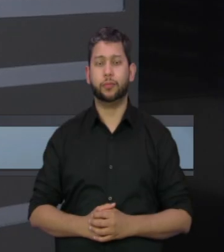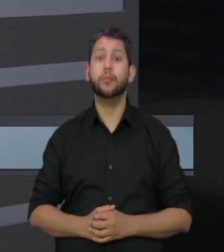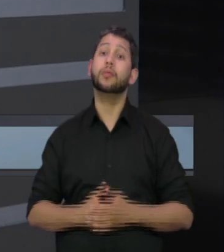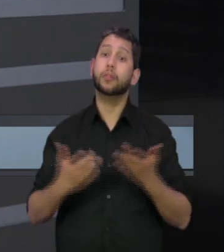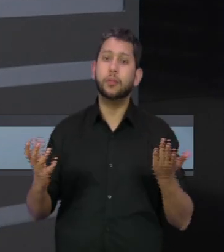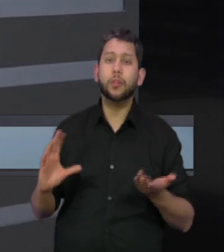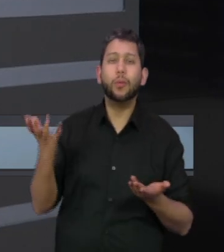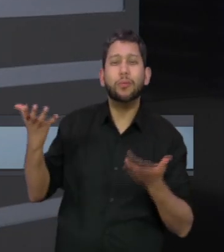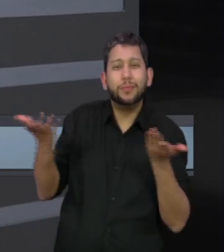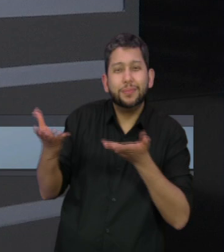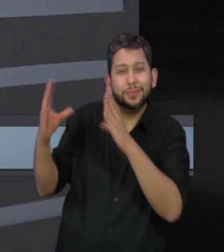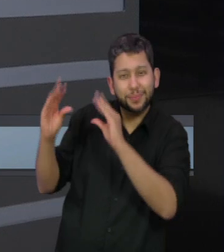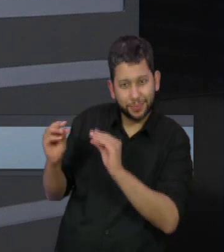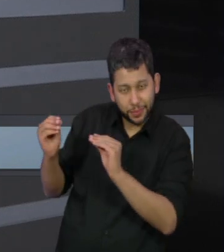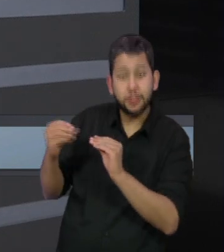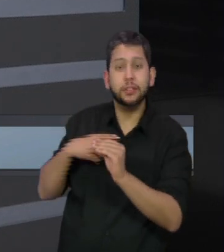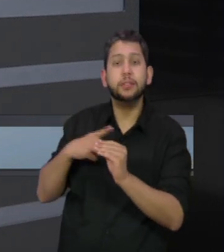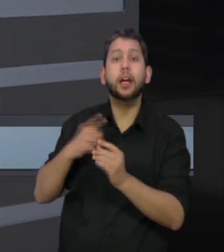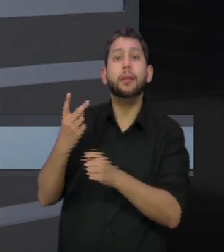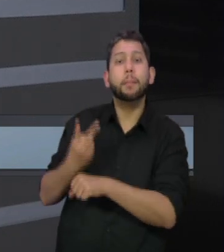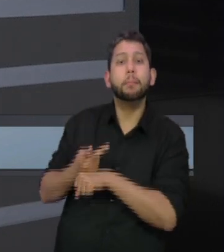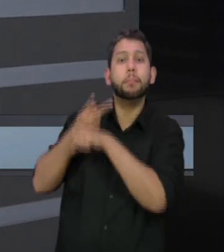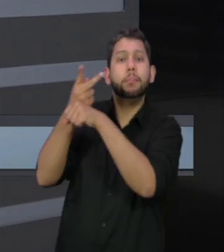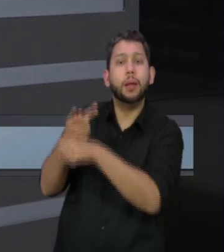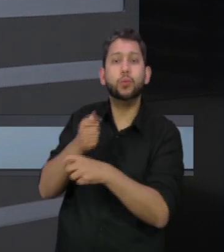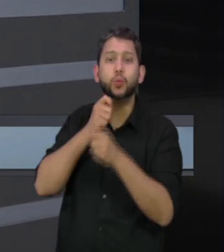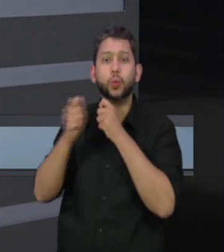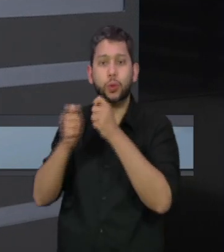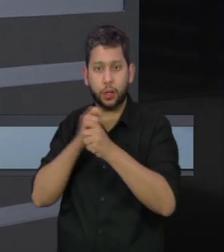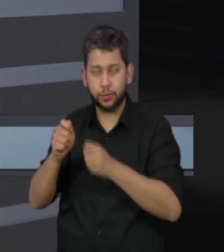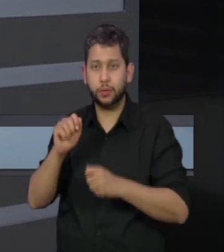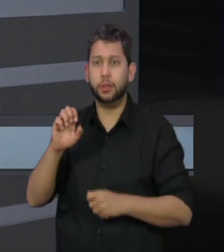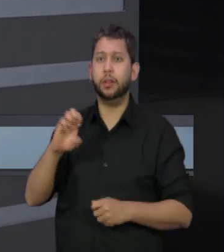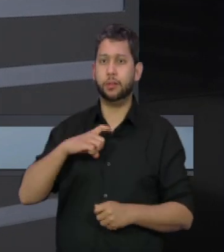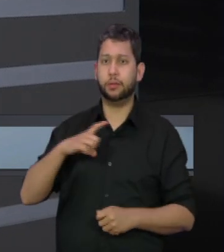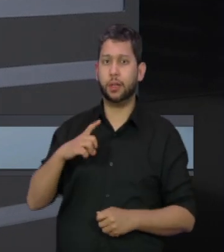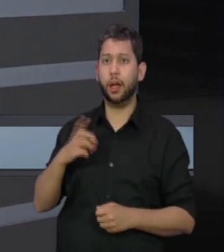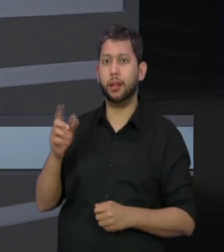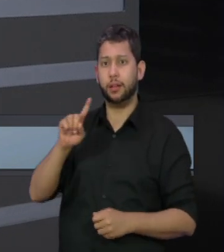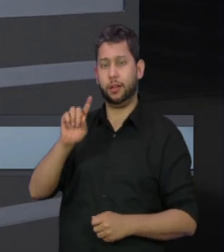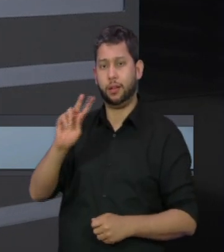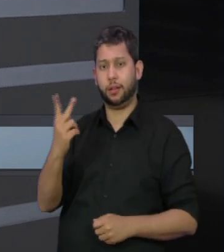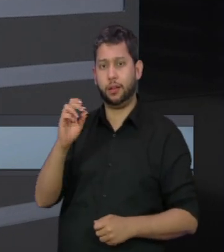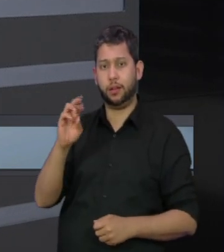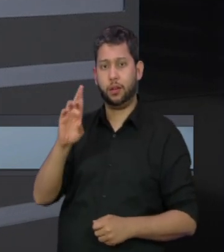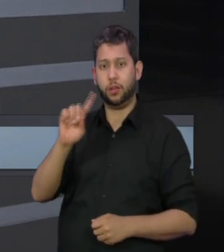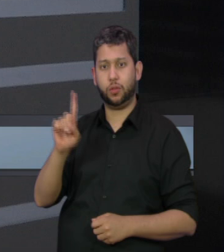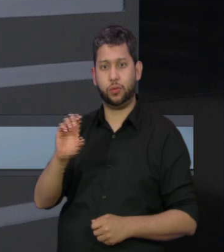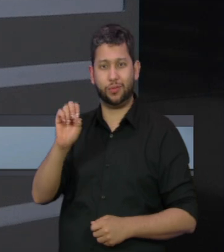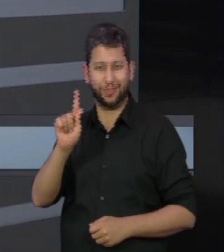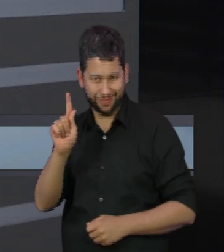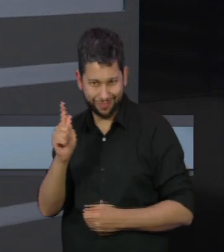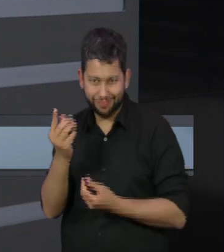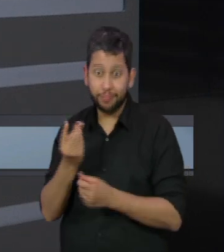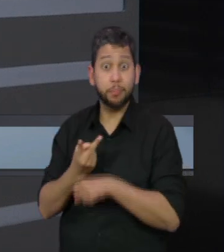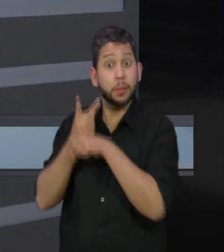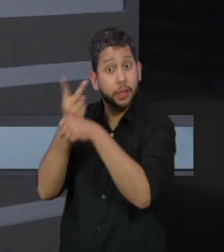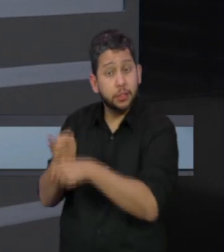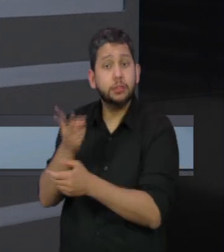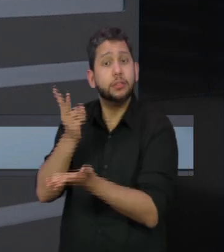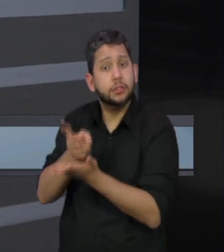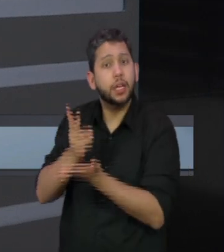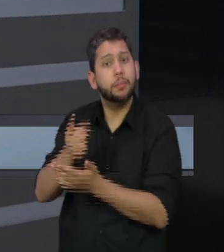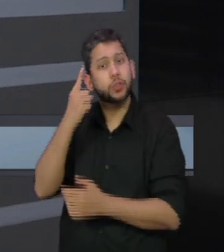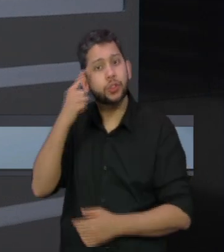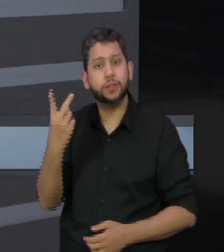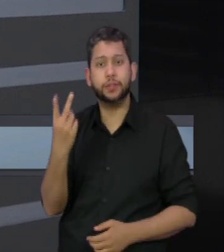Acontece hoje à noite a cerimônia de entrega do prêmio jornalístico Vladimir Herzog de Anistia e Direitos Humanos. A premiação é sempre no dia 25